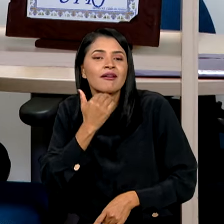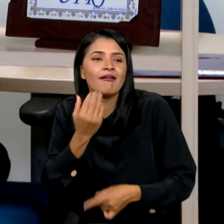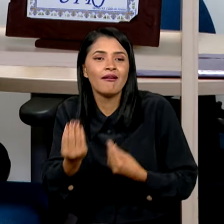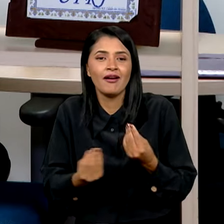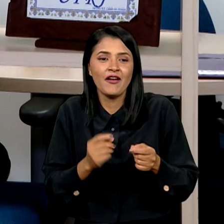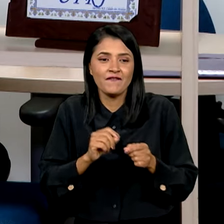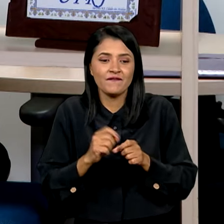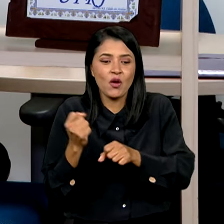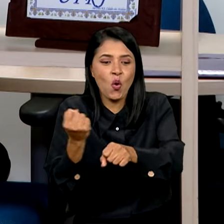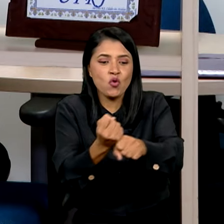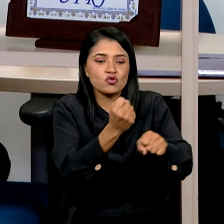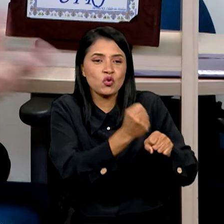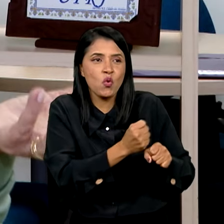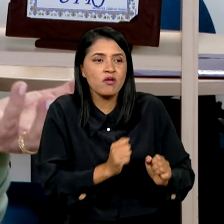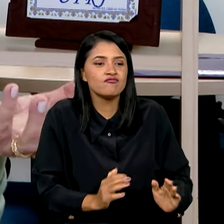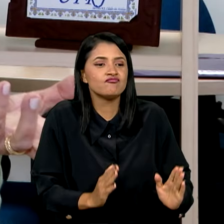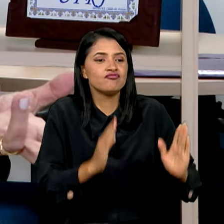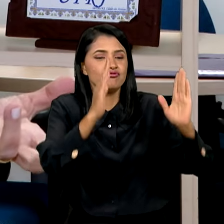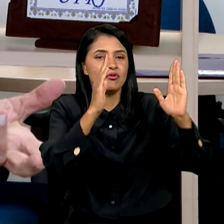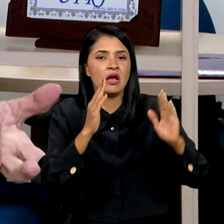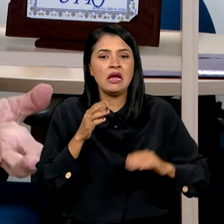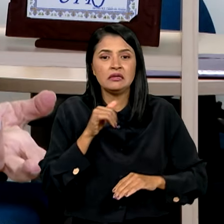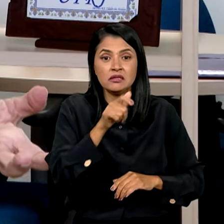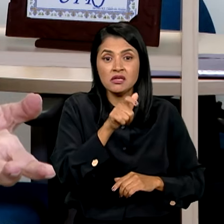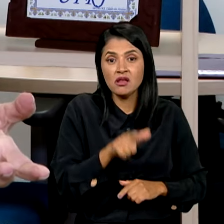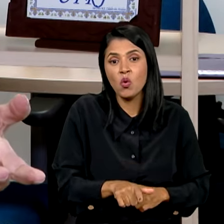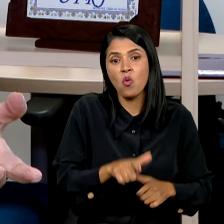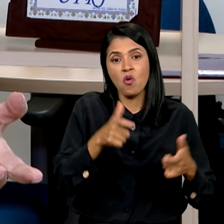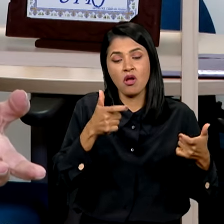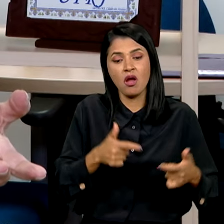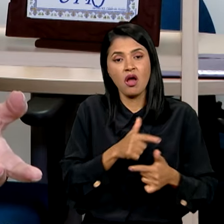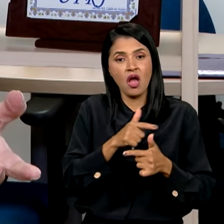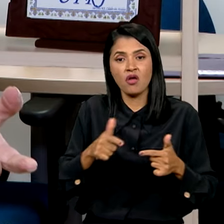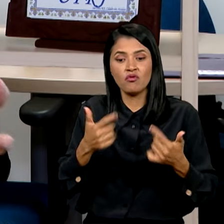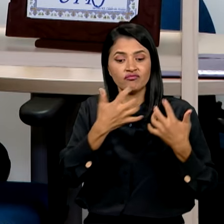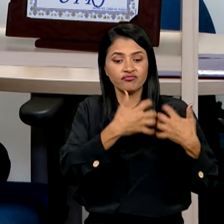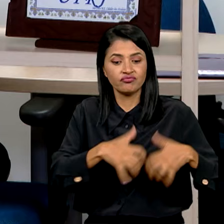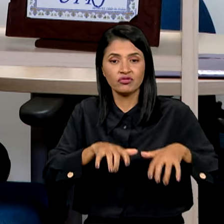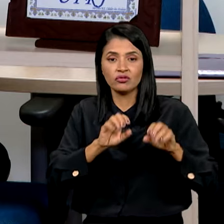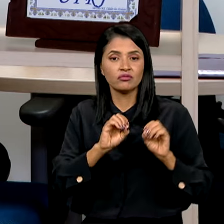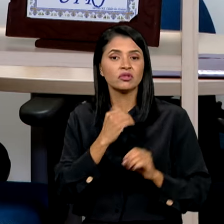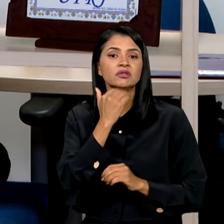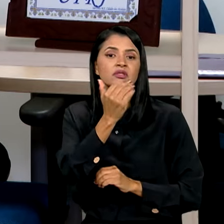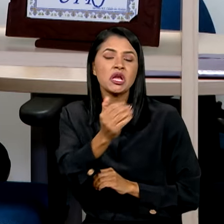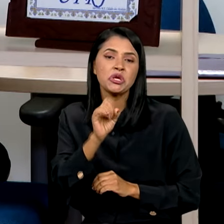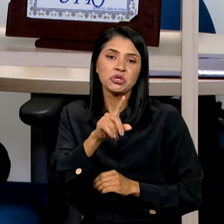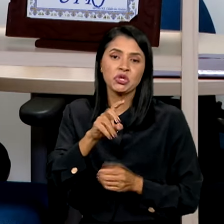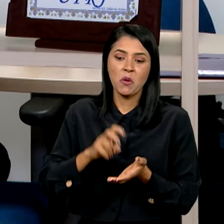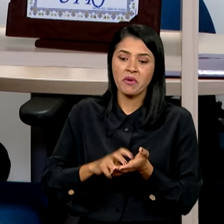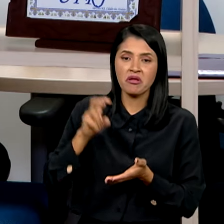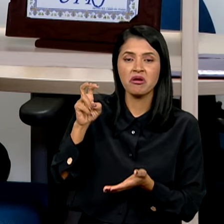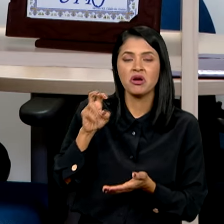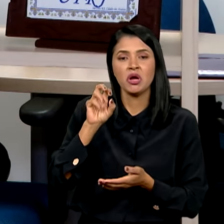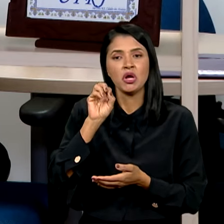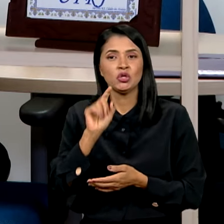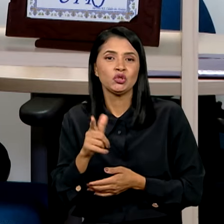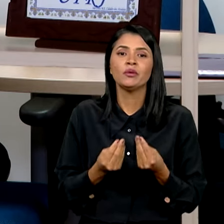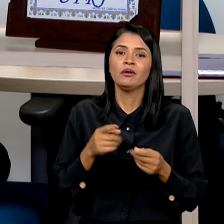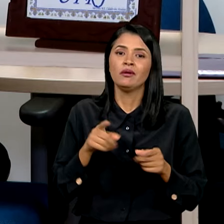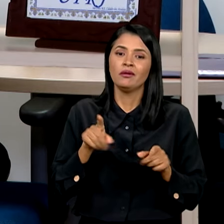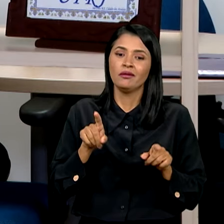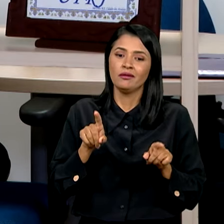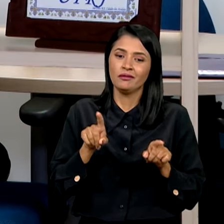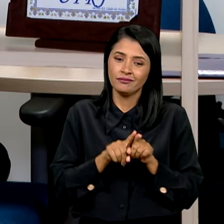fazer a obra, se essa unidade de saúde não vai funcionar, se ela só funciona de manhã, se ela, enfim,